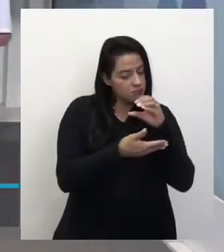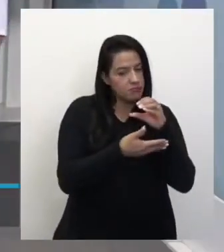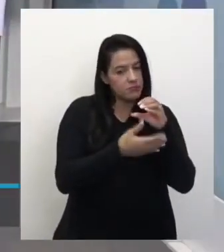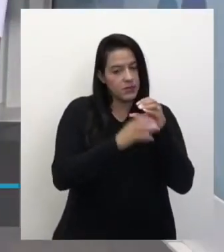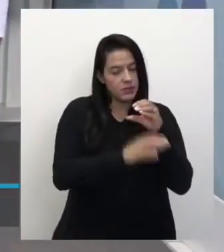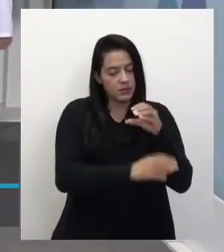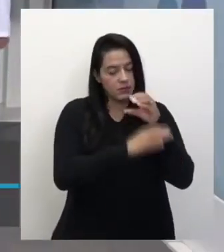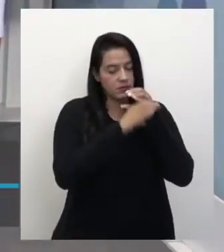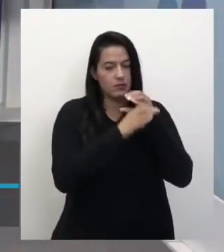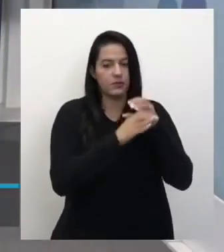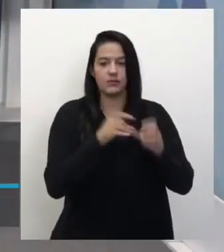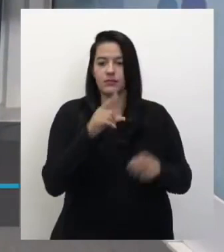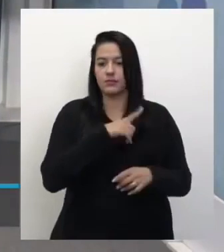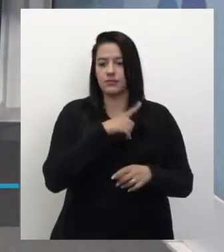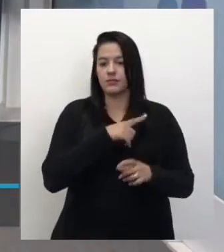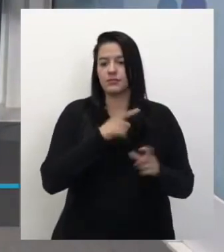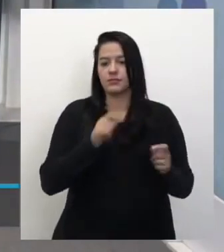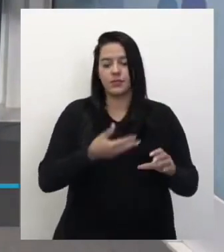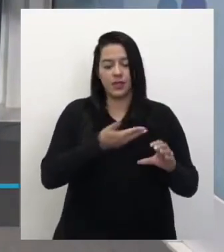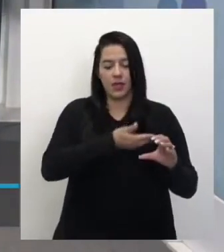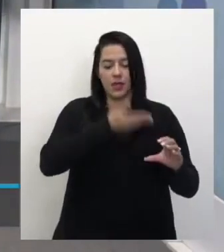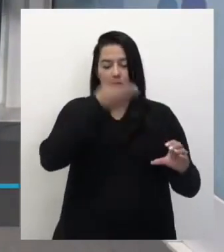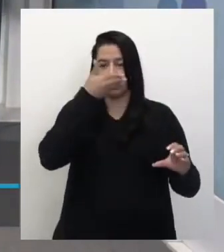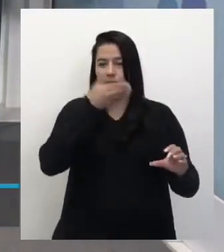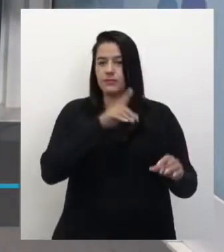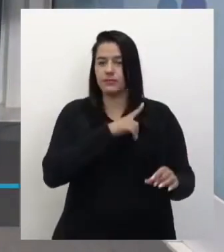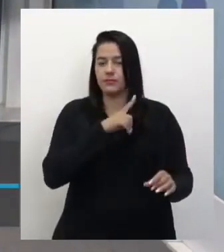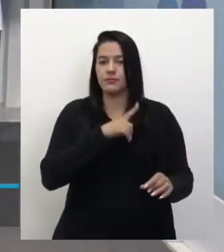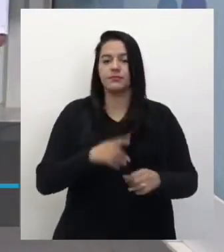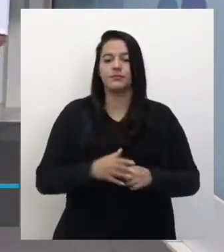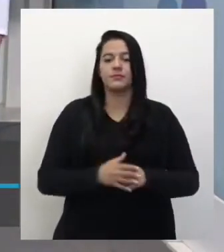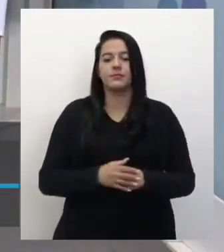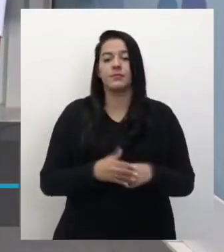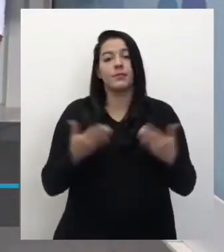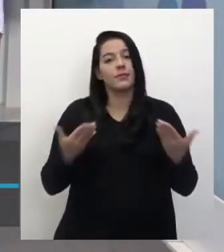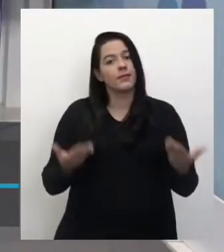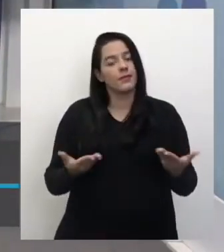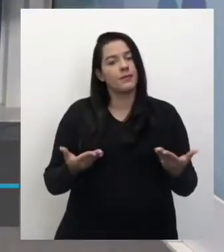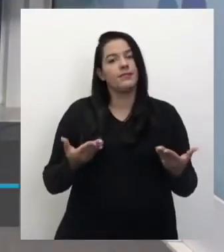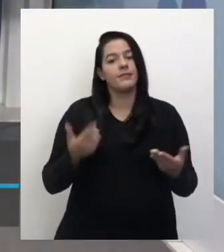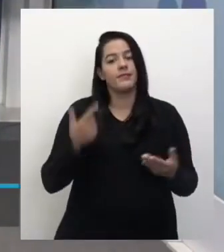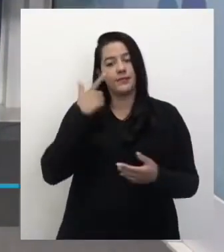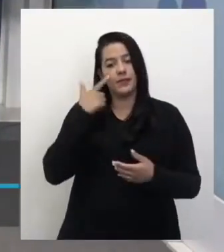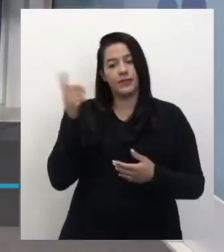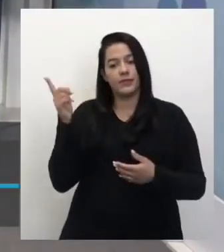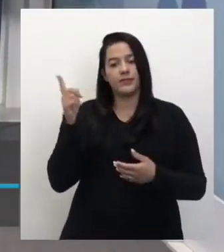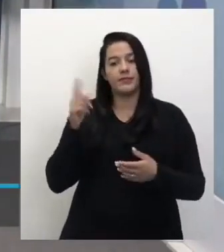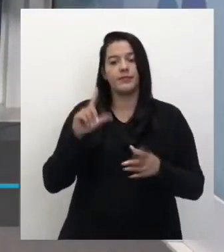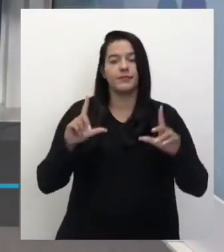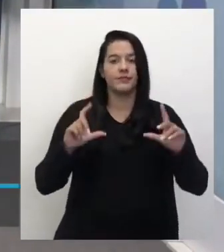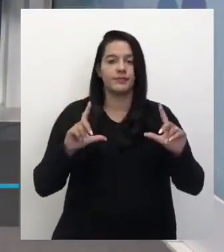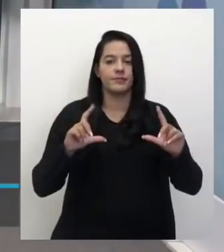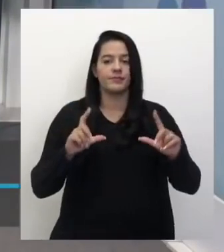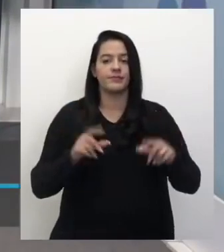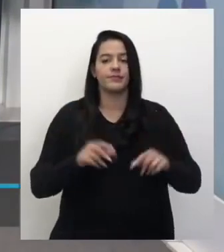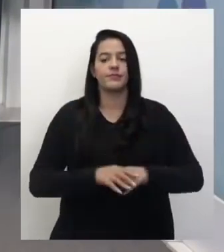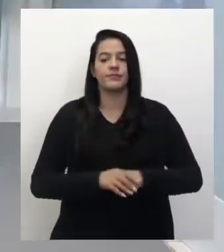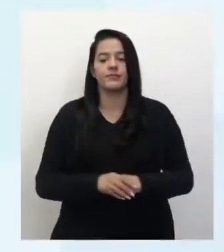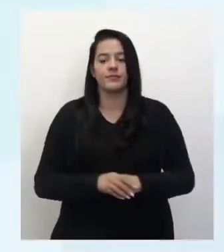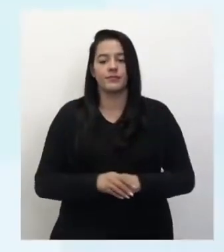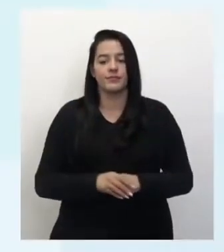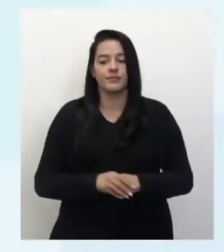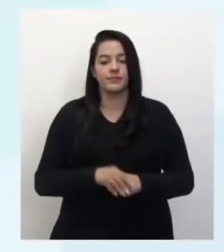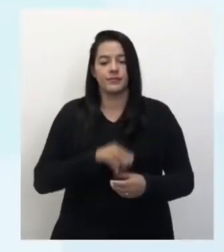e aproxima, né, de alguma forma. Ó, vamos ver então, porque infelizmente a aula já está chegando ao final, tá, gente? Então, ó, dá uma olhadinha nessa